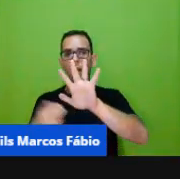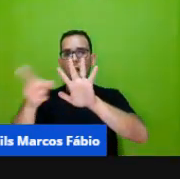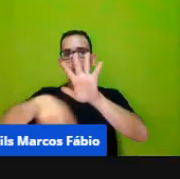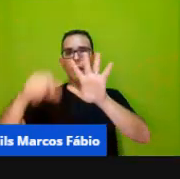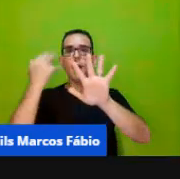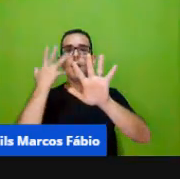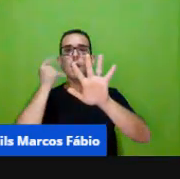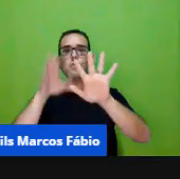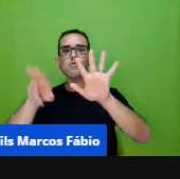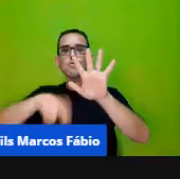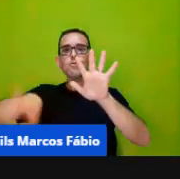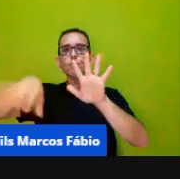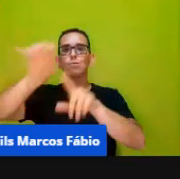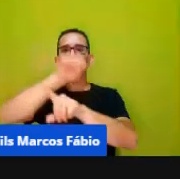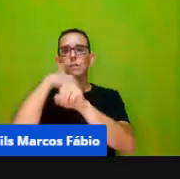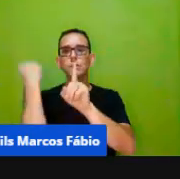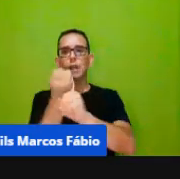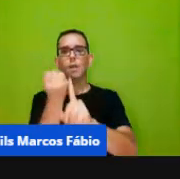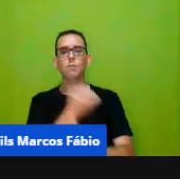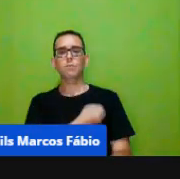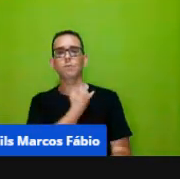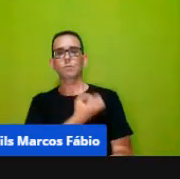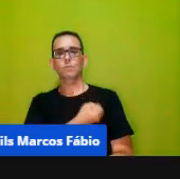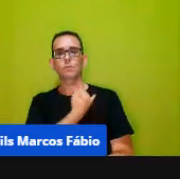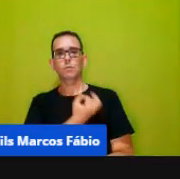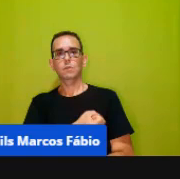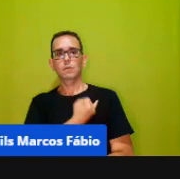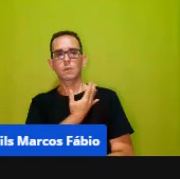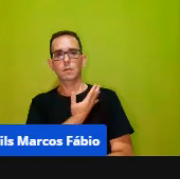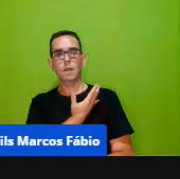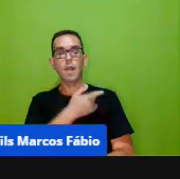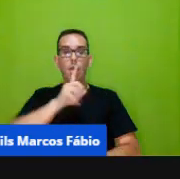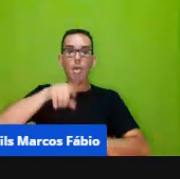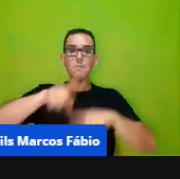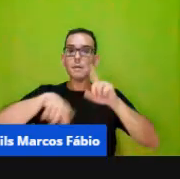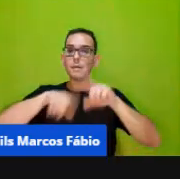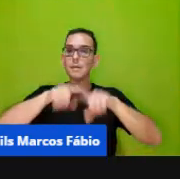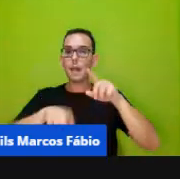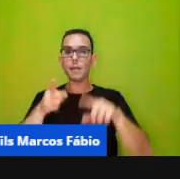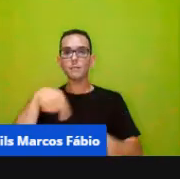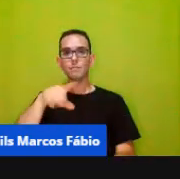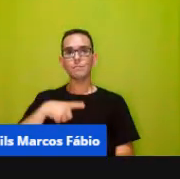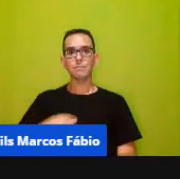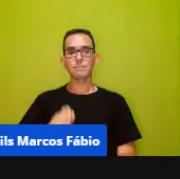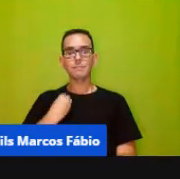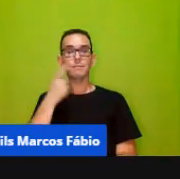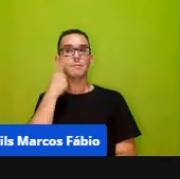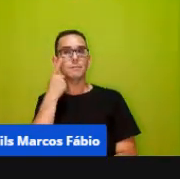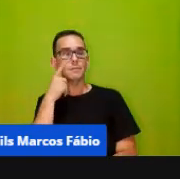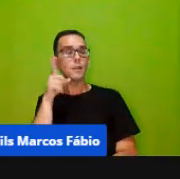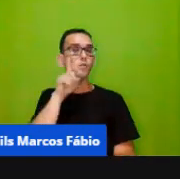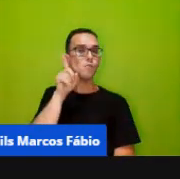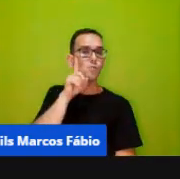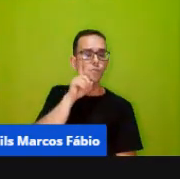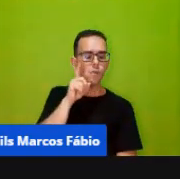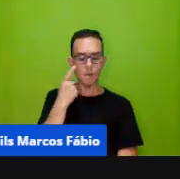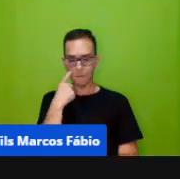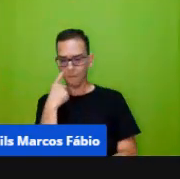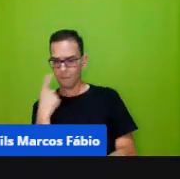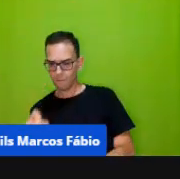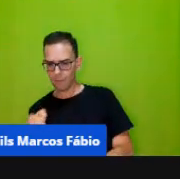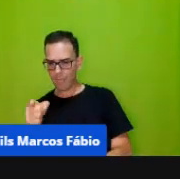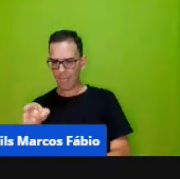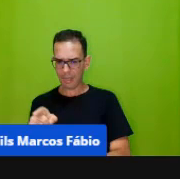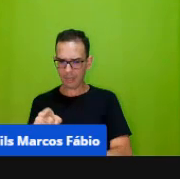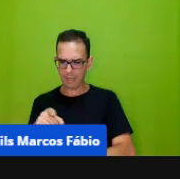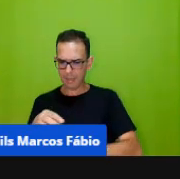social desses números porque são materiais que estão no dia a dia a criança vai reconhecer aquela fita